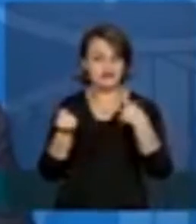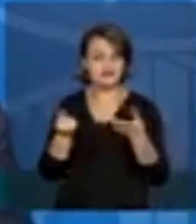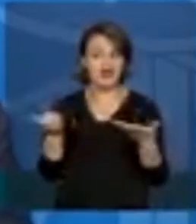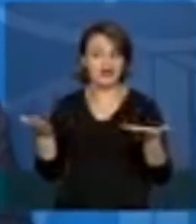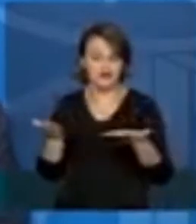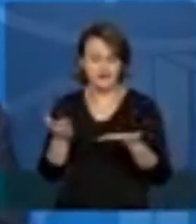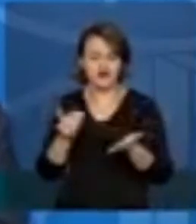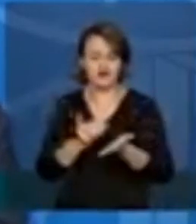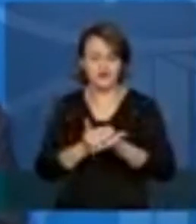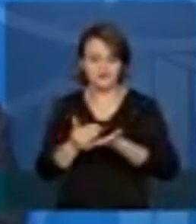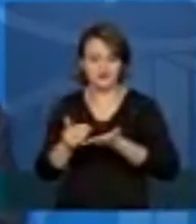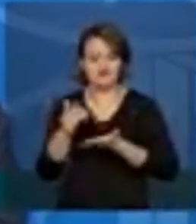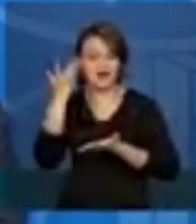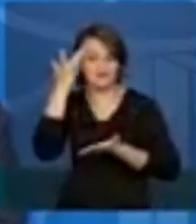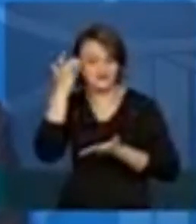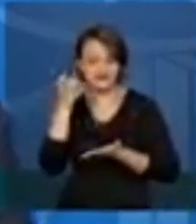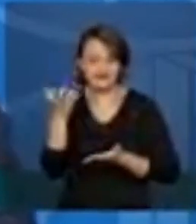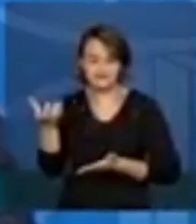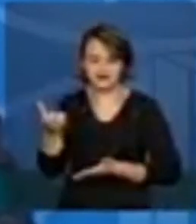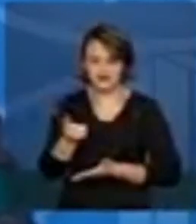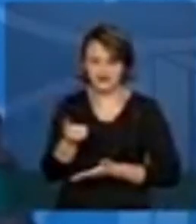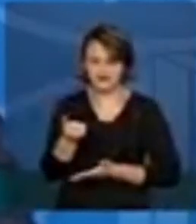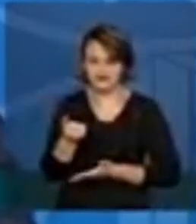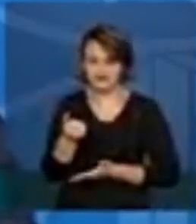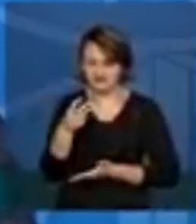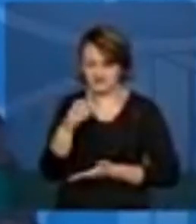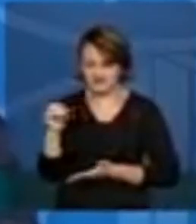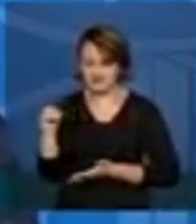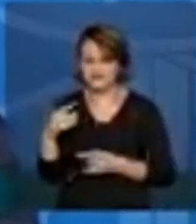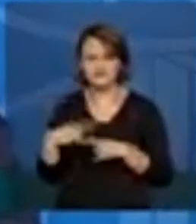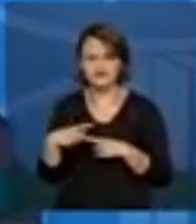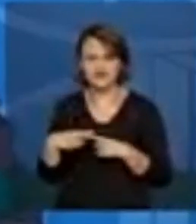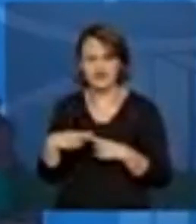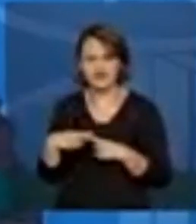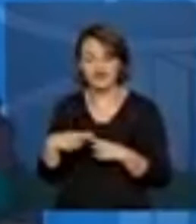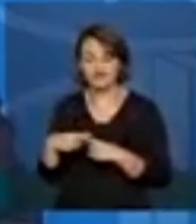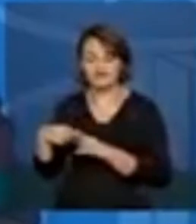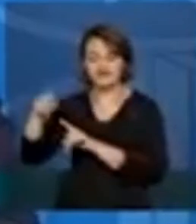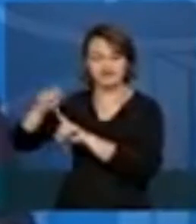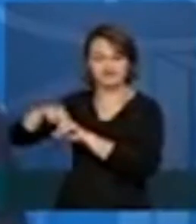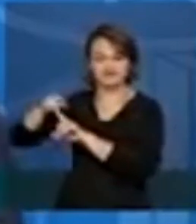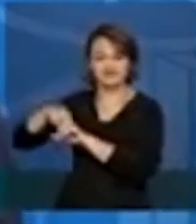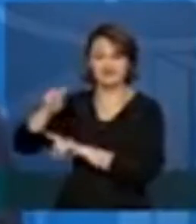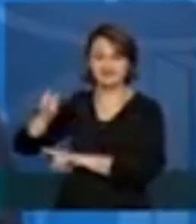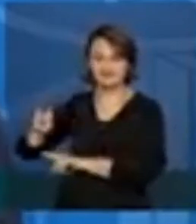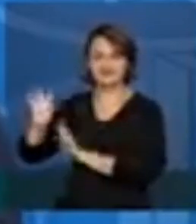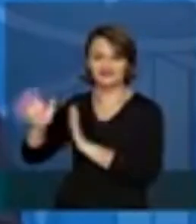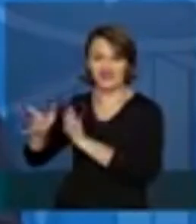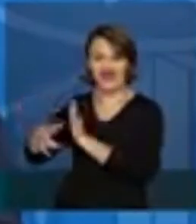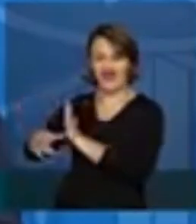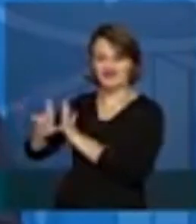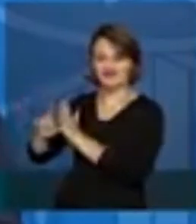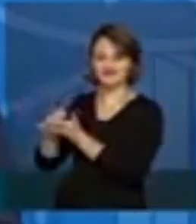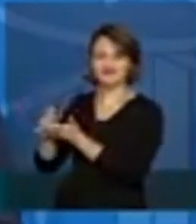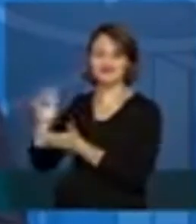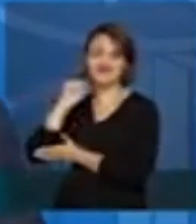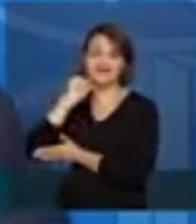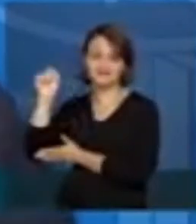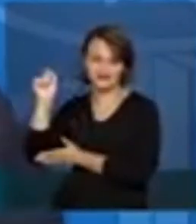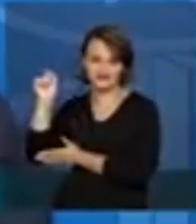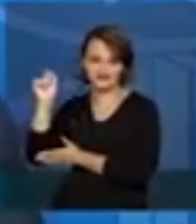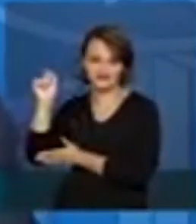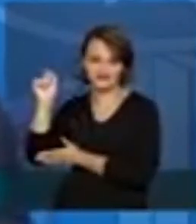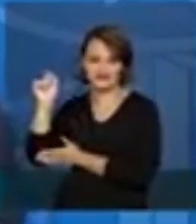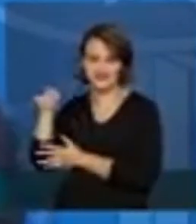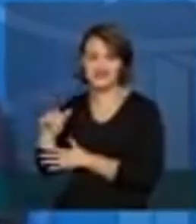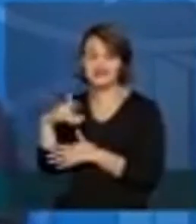extensão a partir de amanhã? Porque elas já receberam cinco parcelas do auxílio emergencial. Quem